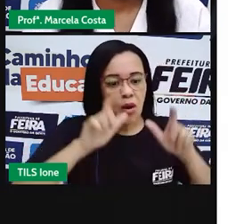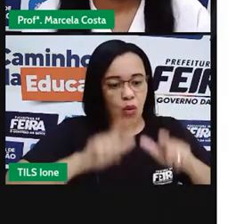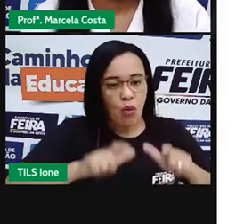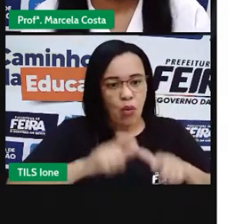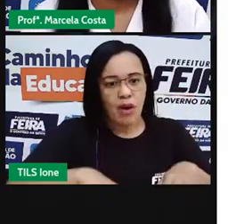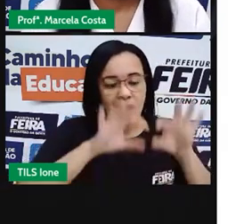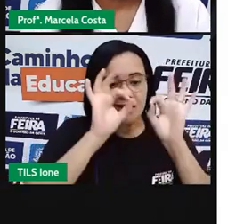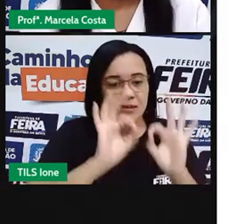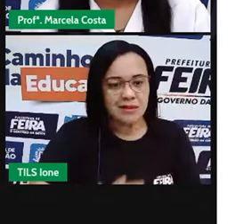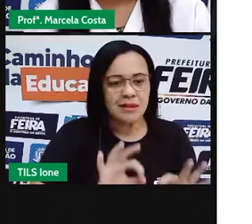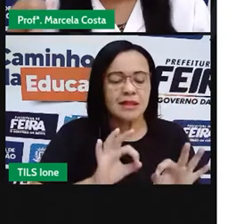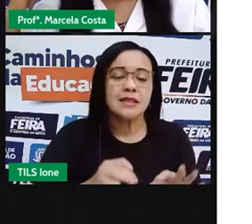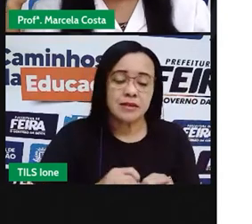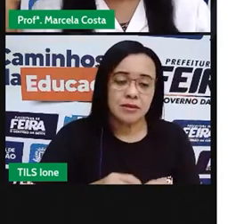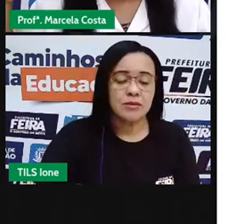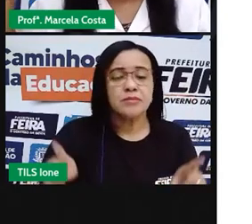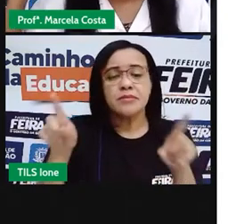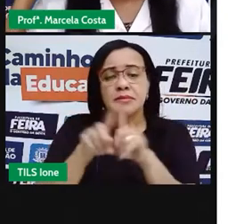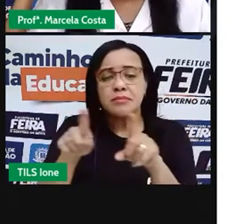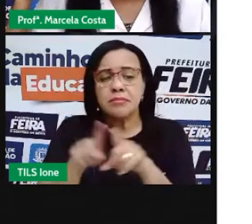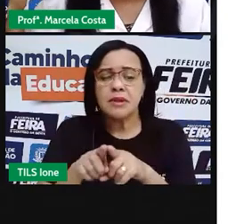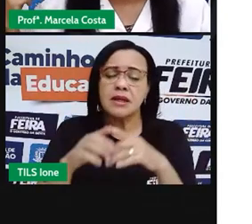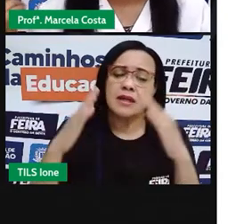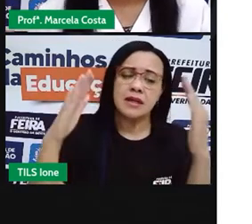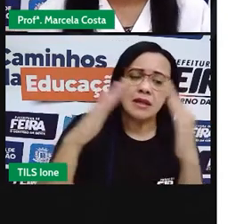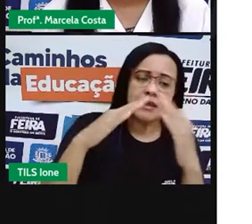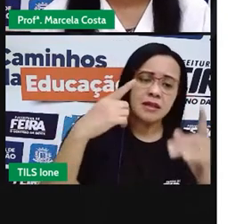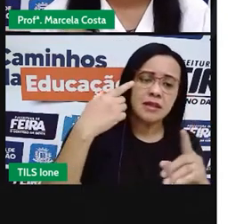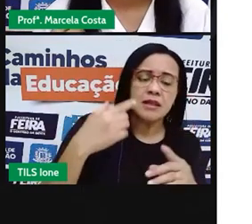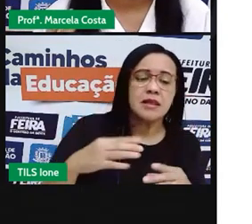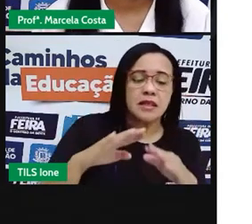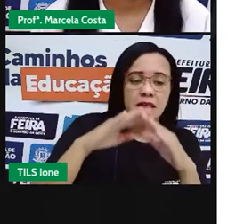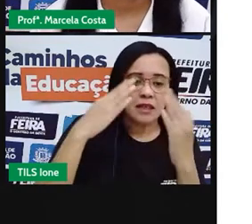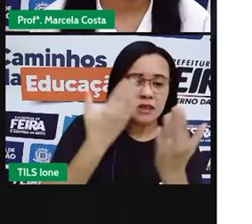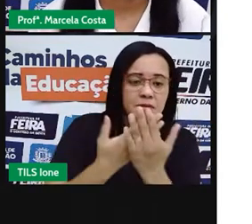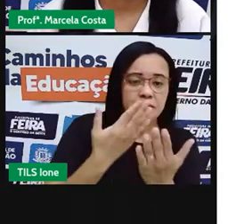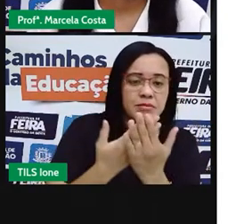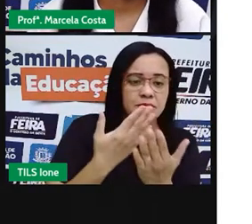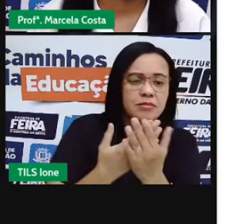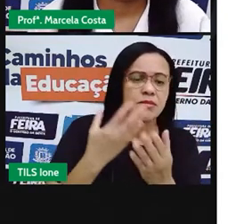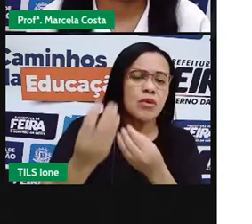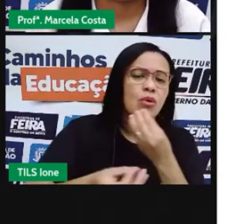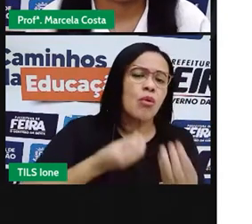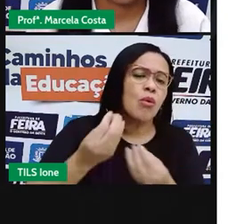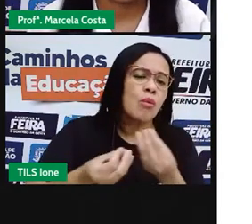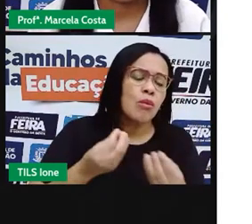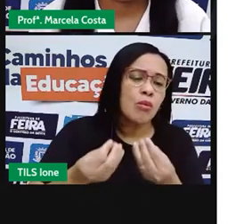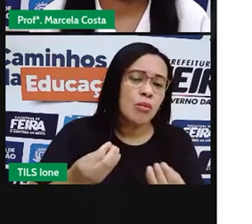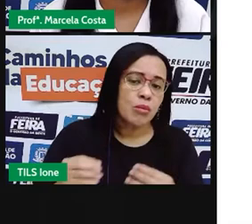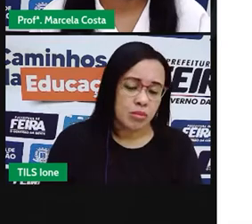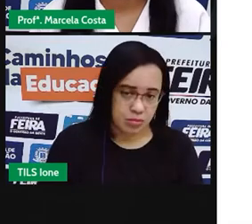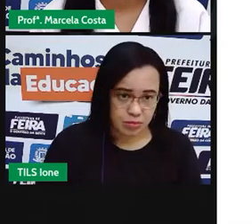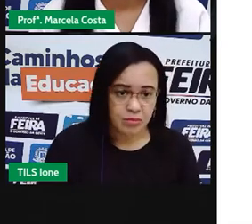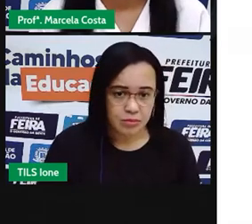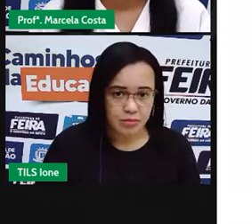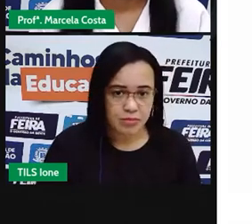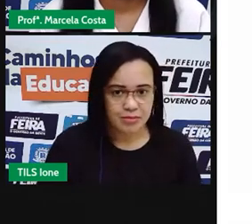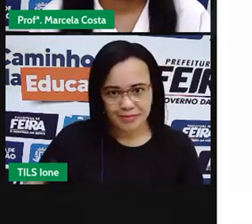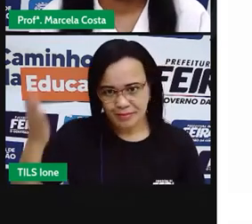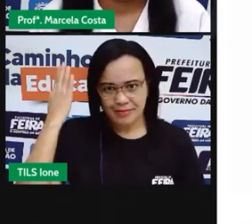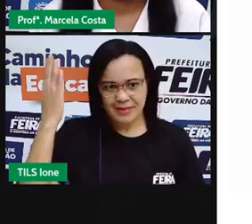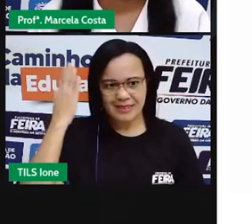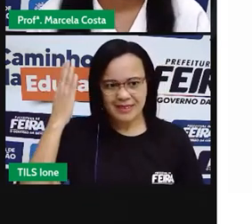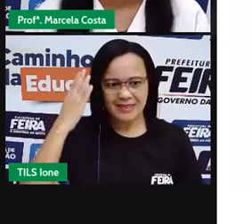Que não era uma escola. E ainda vamos lembrar isso agora. quando você ia prestesivamente a assistir as aulas